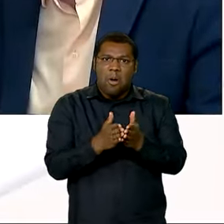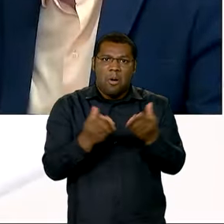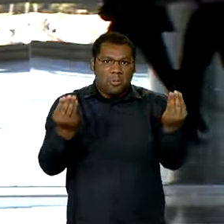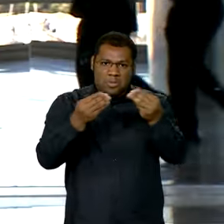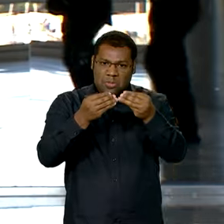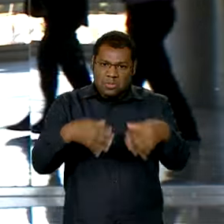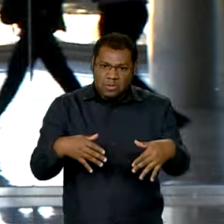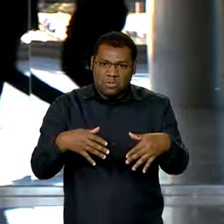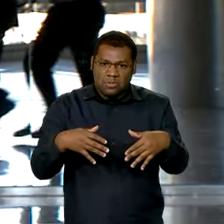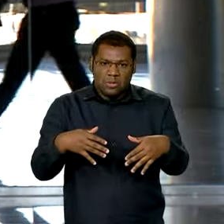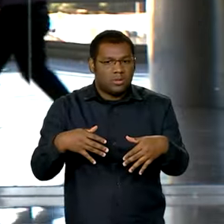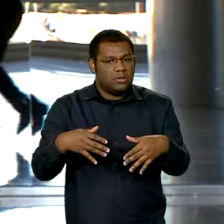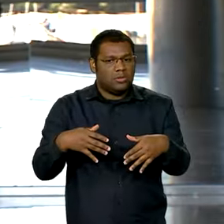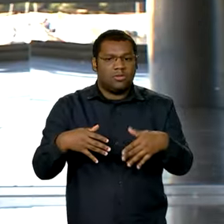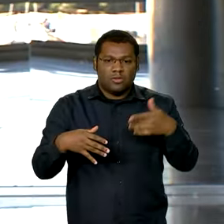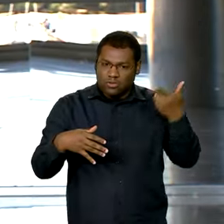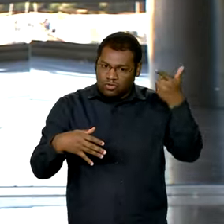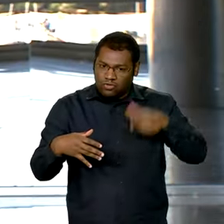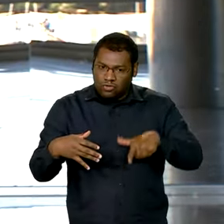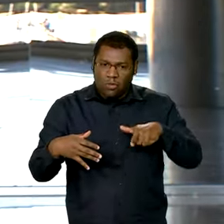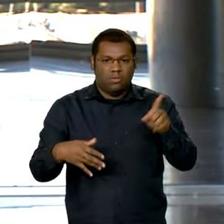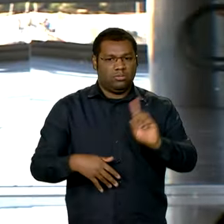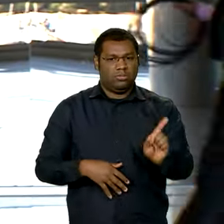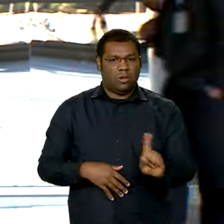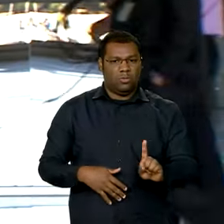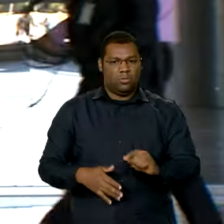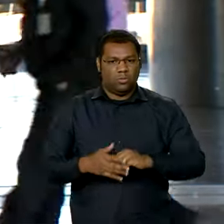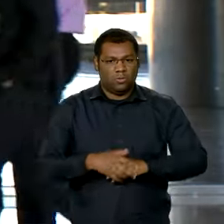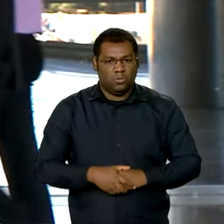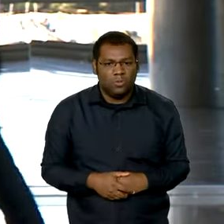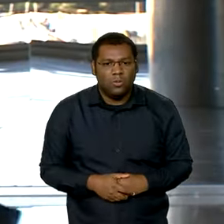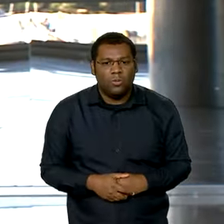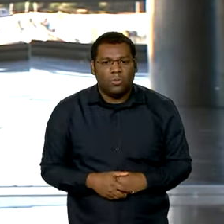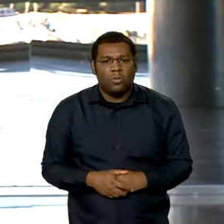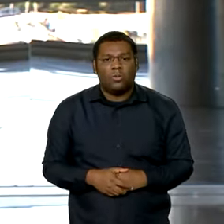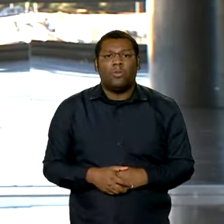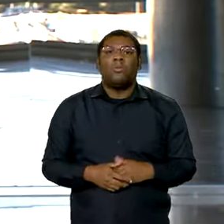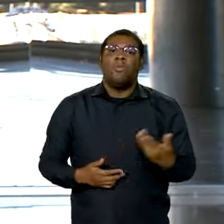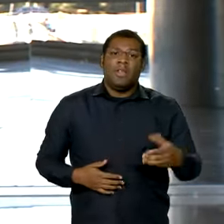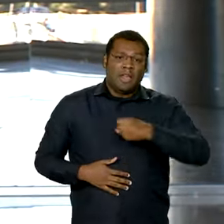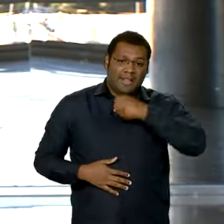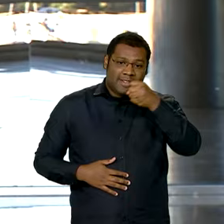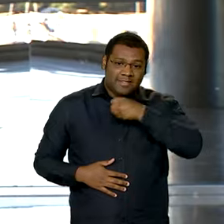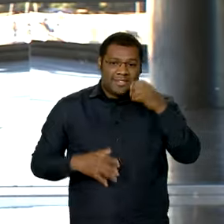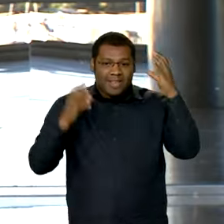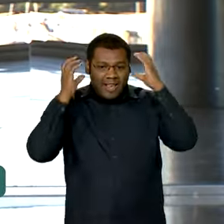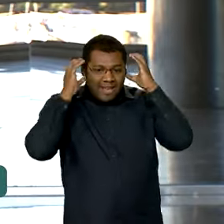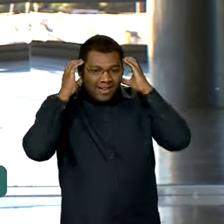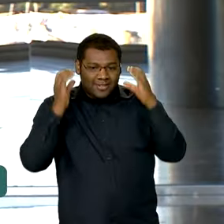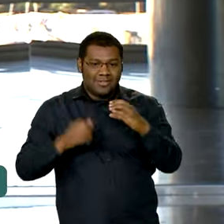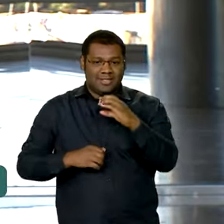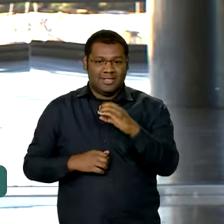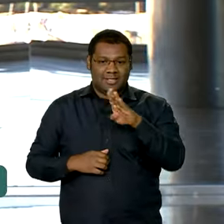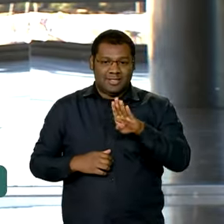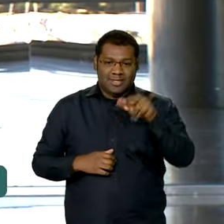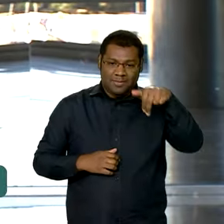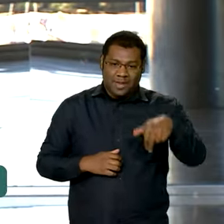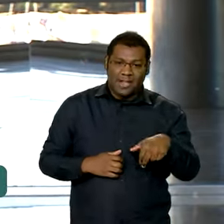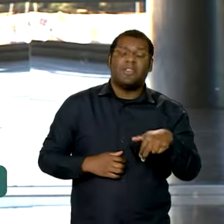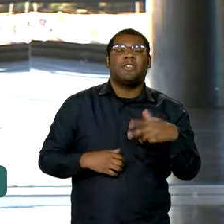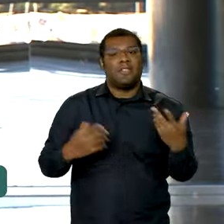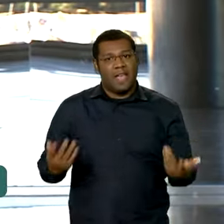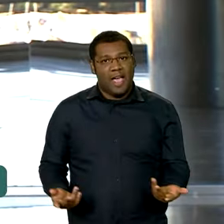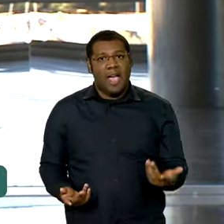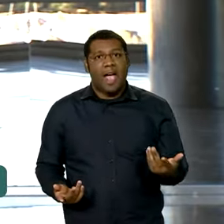povo pobre. Olha, depois dessa entrevista que o presidente deu à Rádio CBN, ele saiu do Palácio da Alvorada, seguiu aqui para o Palácio do